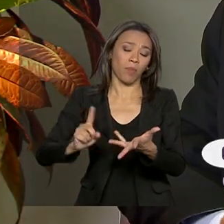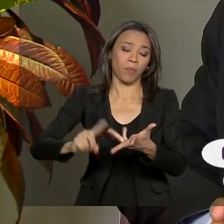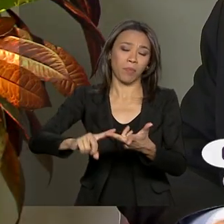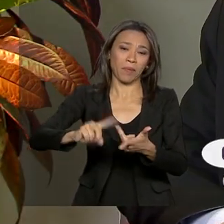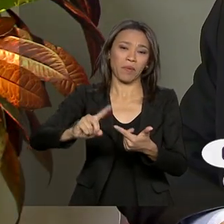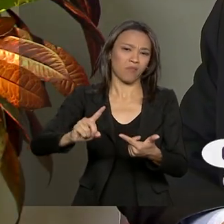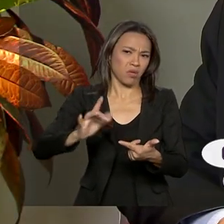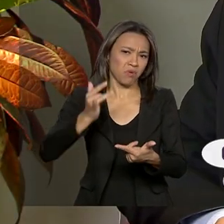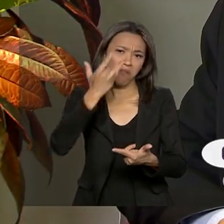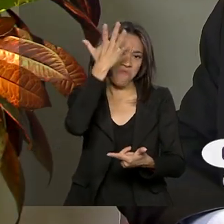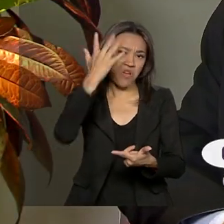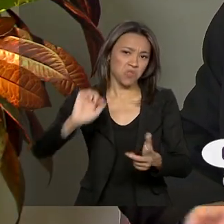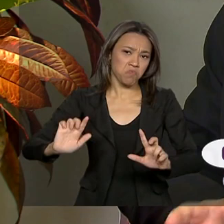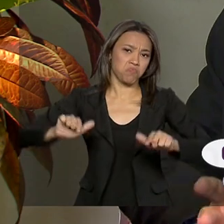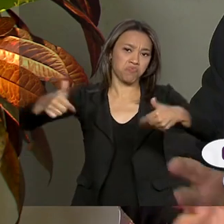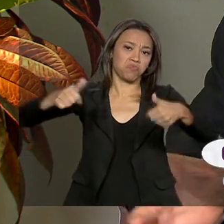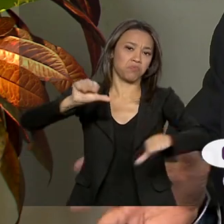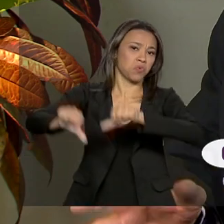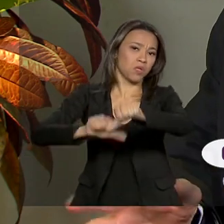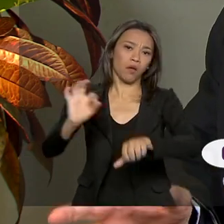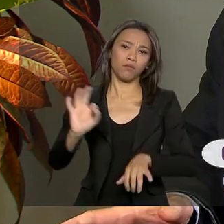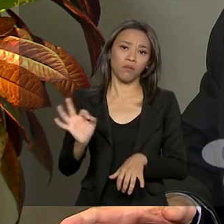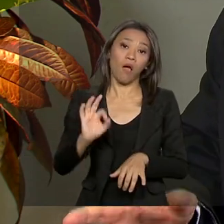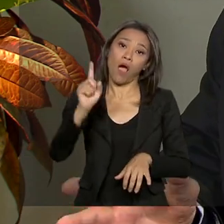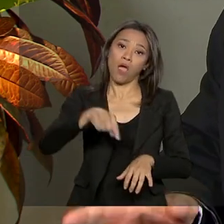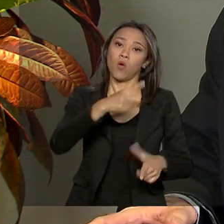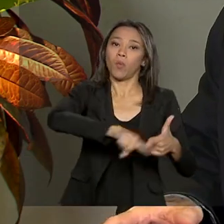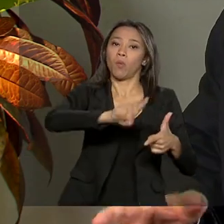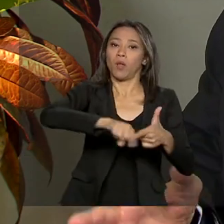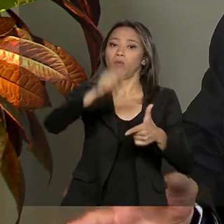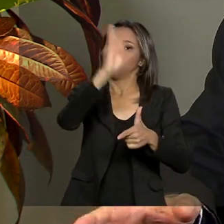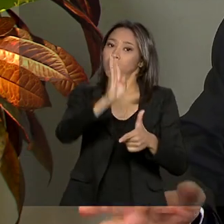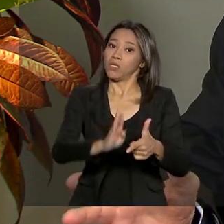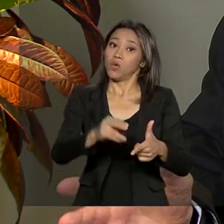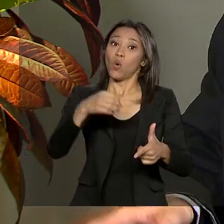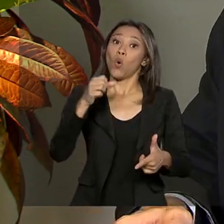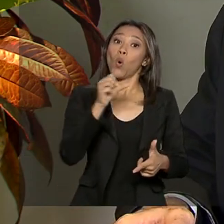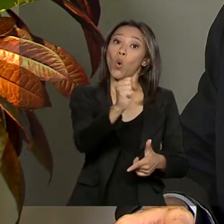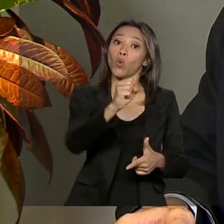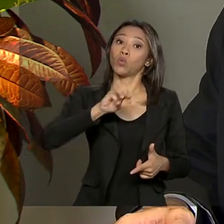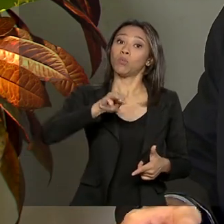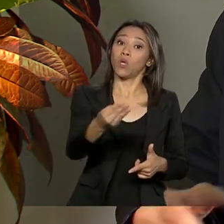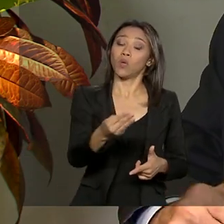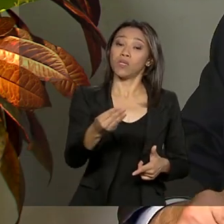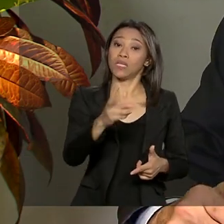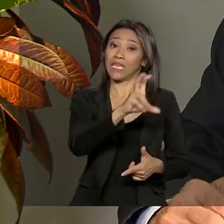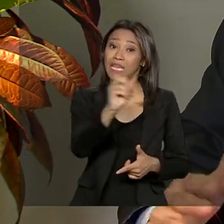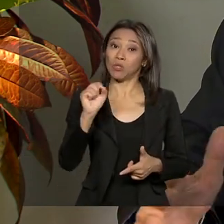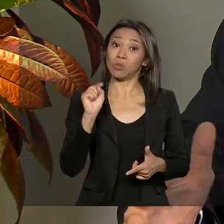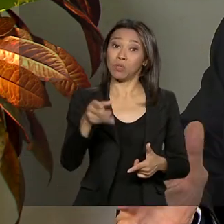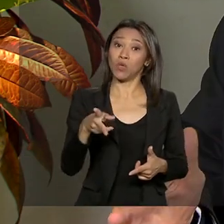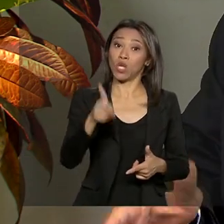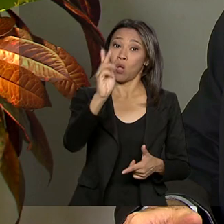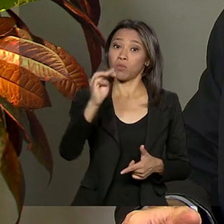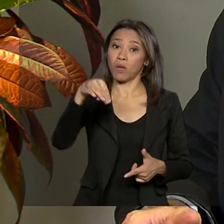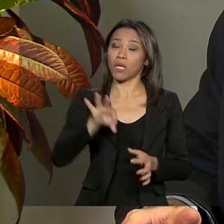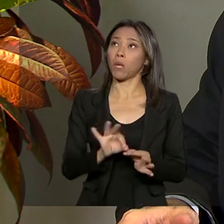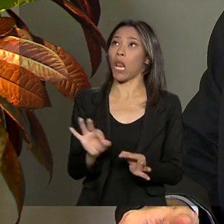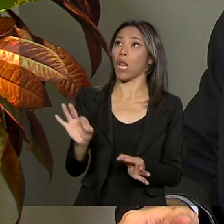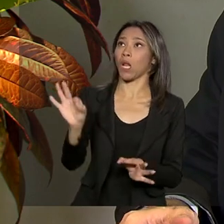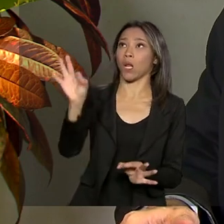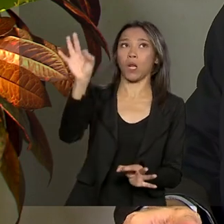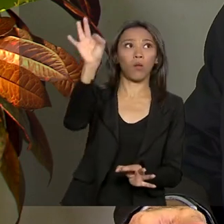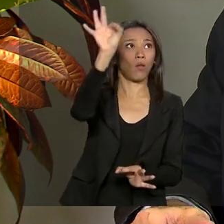Mas não é fácil modificar. Aí entra o problema do Brasil ser um país de 8 milhões e 500 mil quilômetros quadrados com regiões totalmente